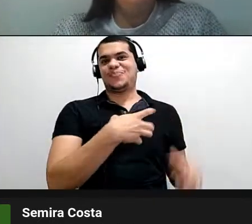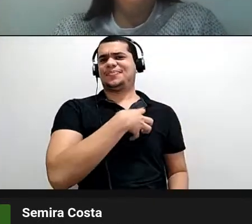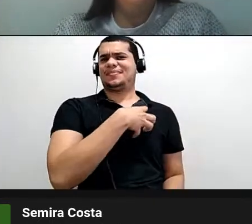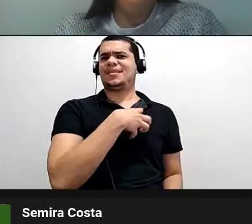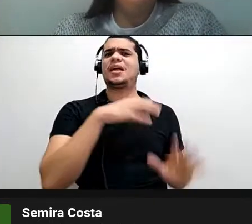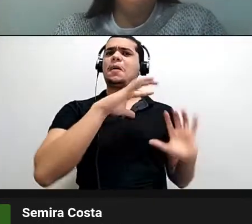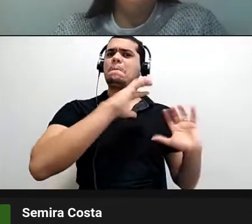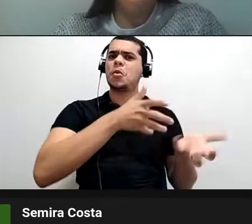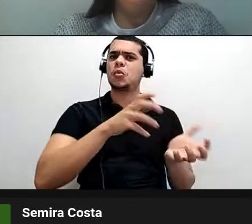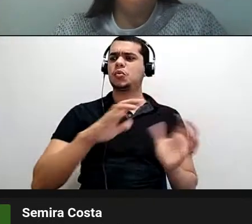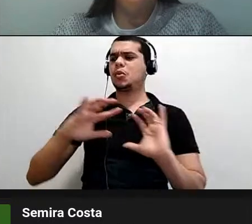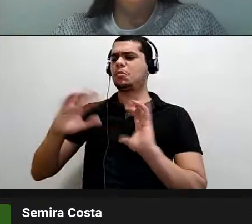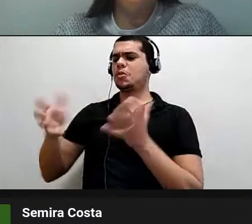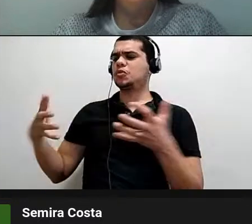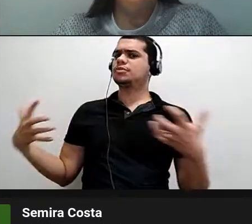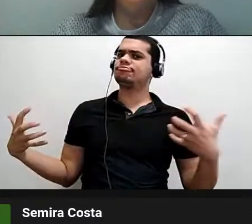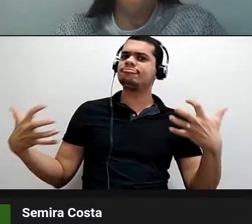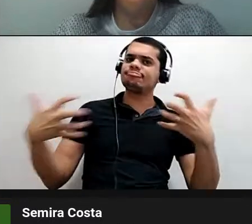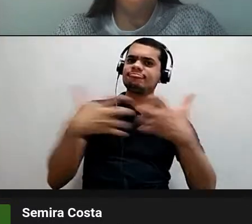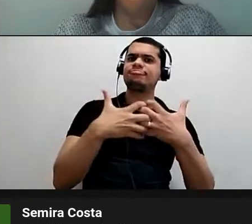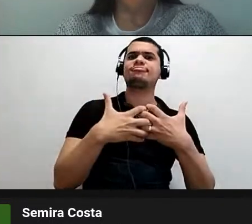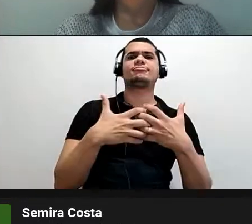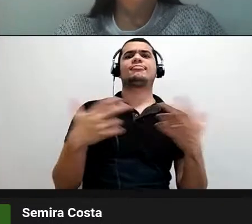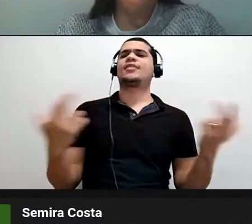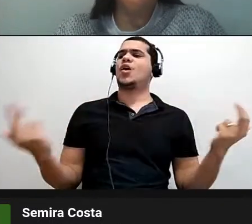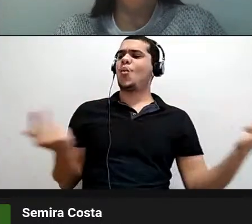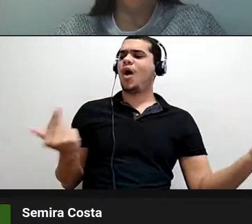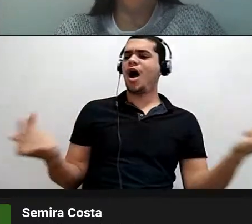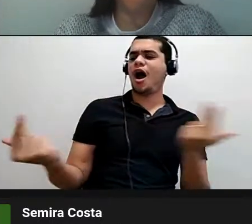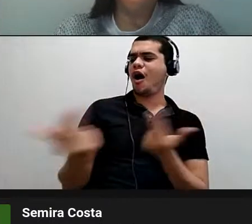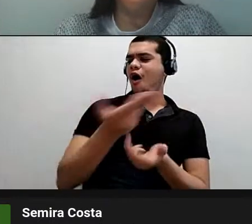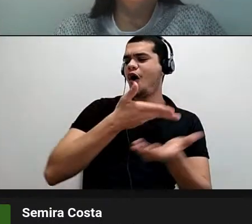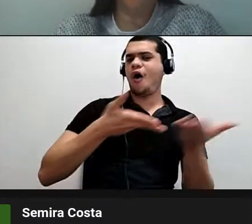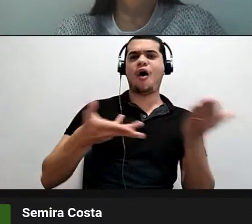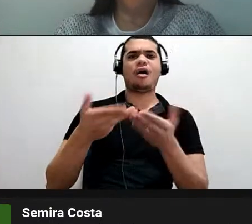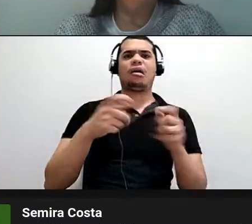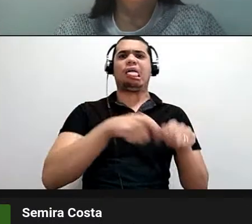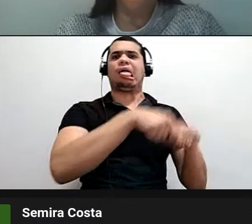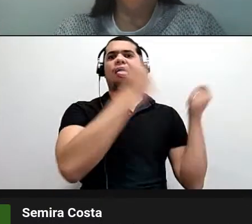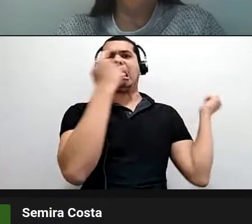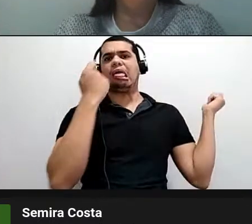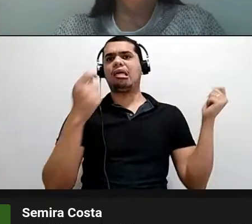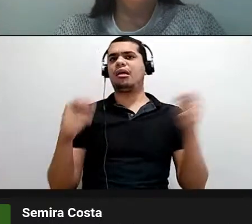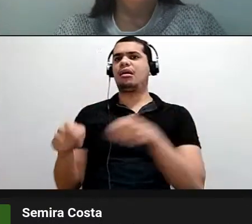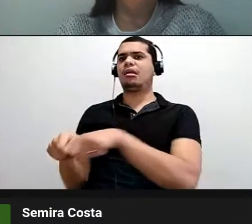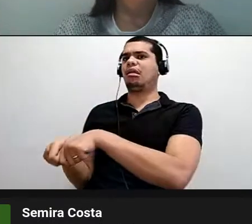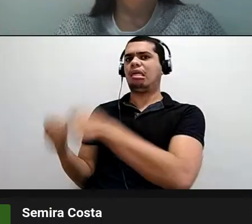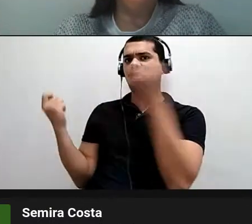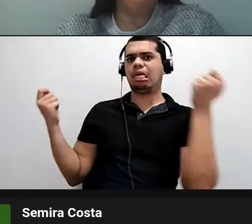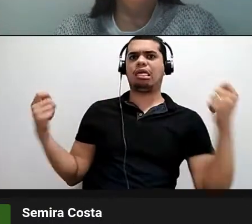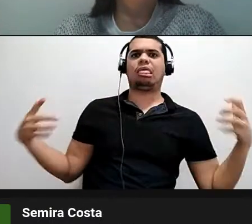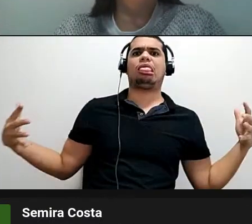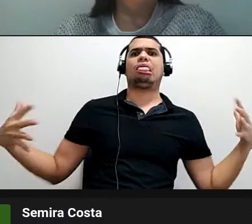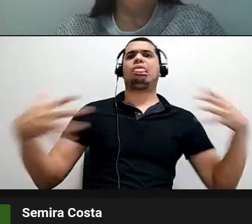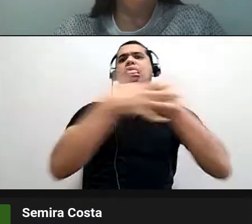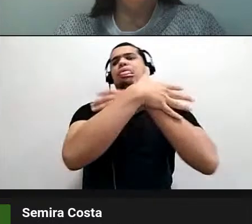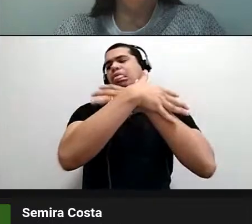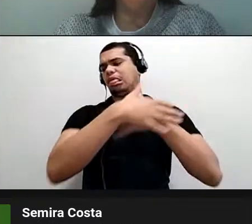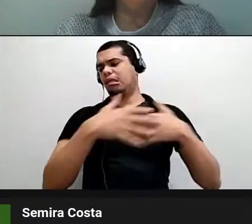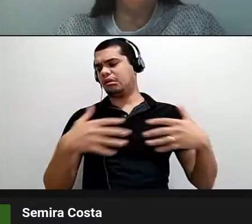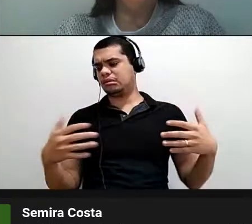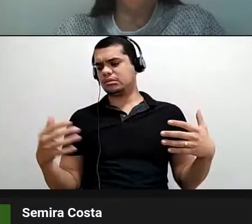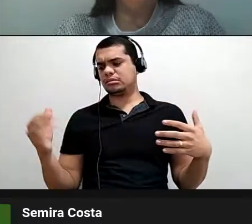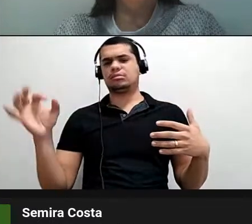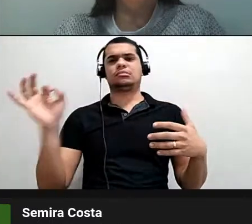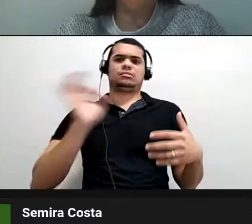convivendo um com os outros, né? Sem um querer exterminar o outro e um pouco, né? Sem um desses mundos querer exterminar o